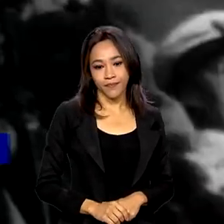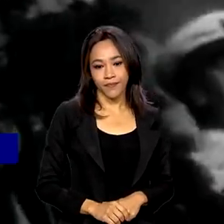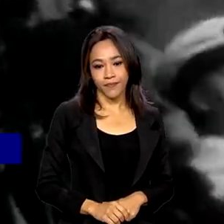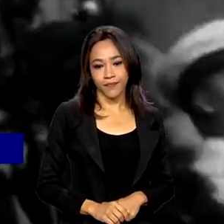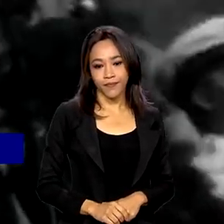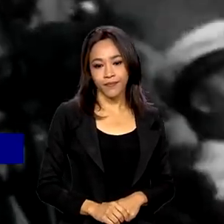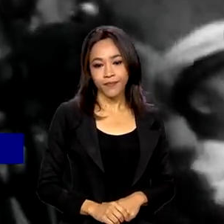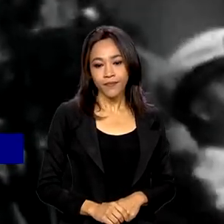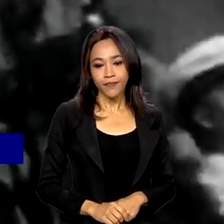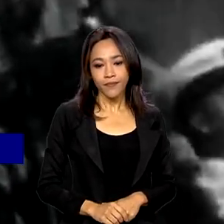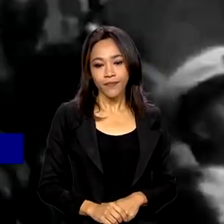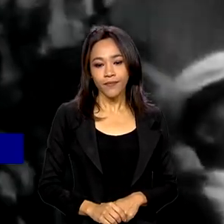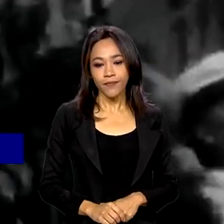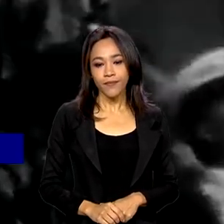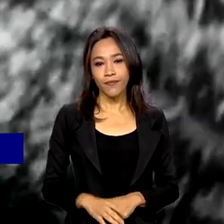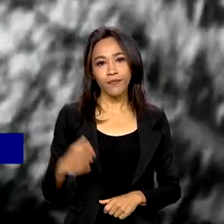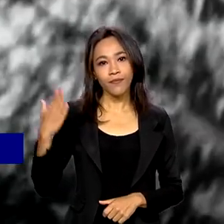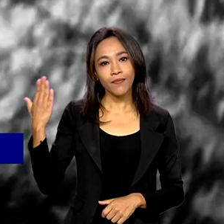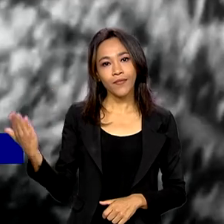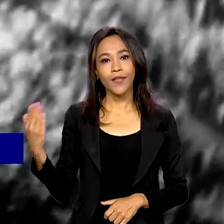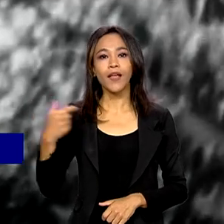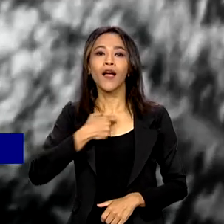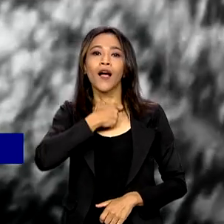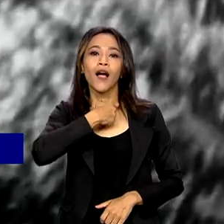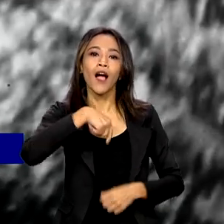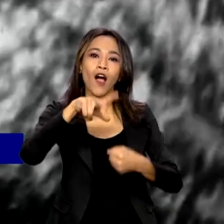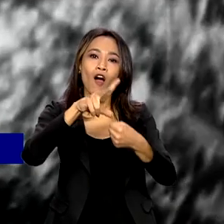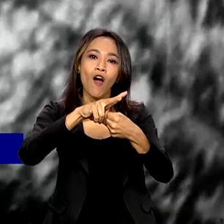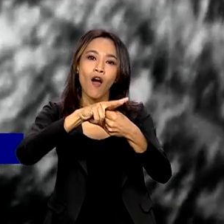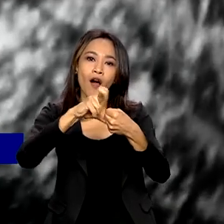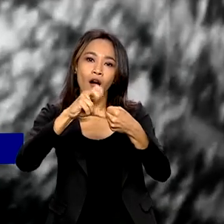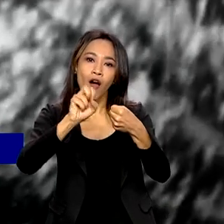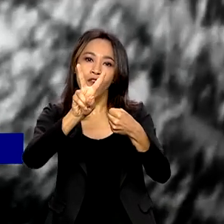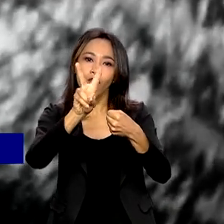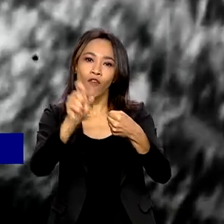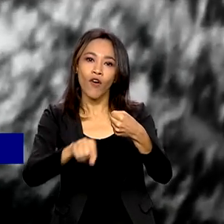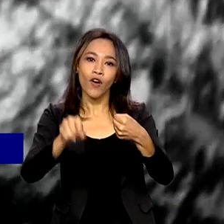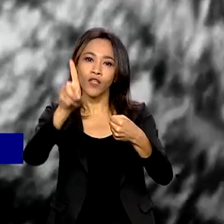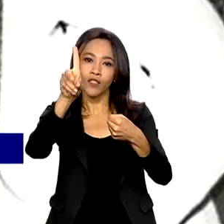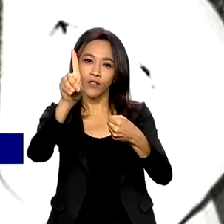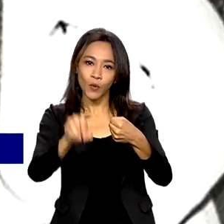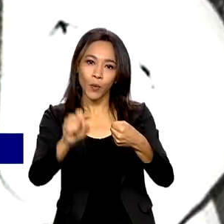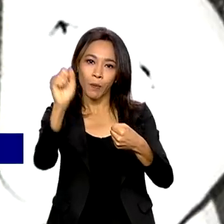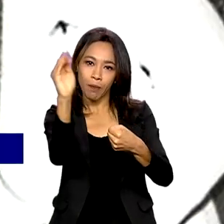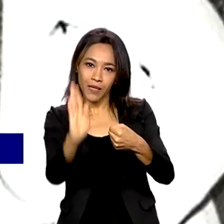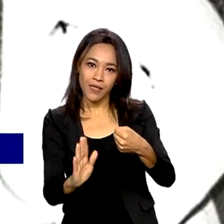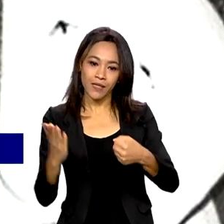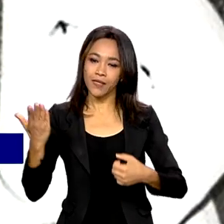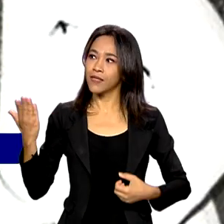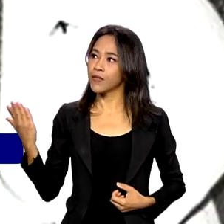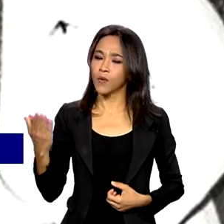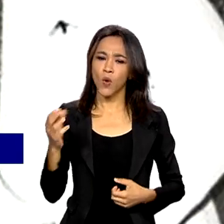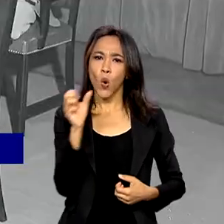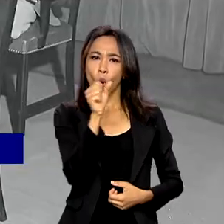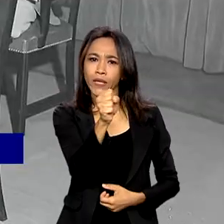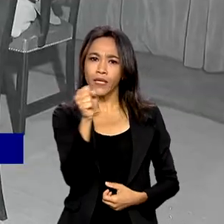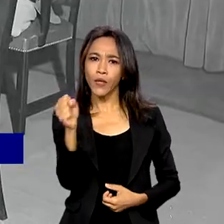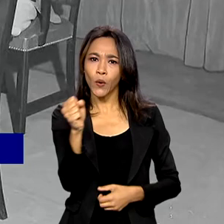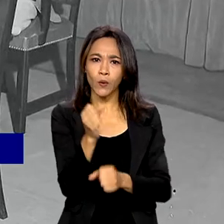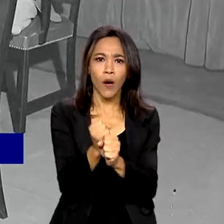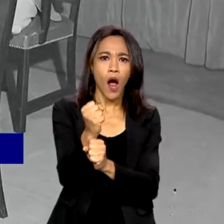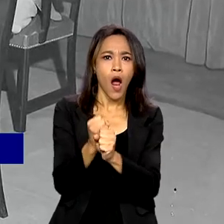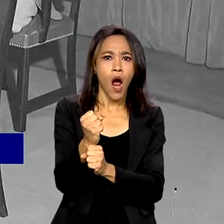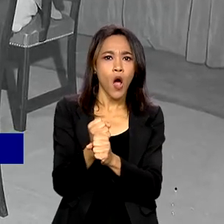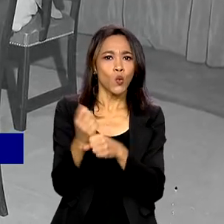Esta é a Voz do Brasil com o Jornal Nacional. Com 88 anos, a